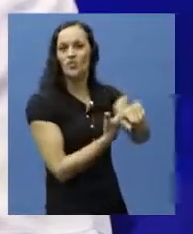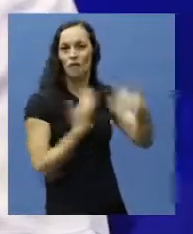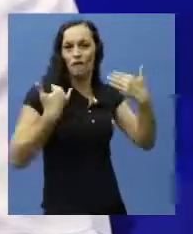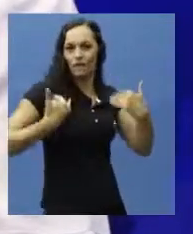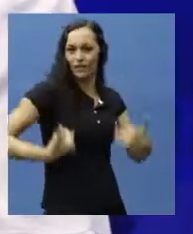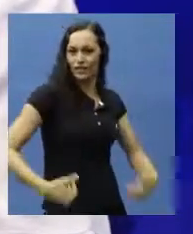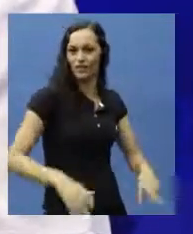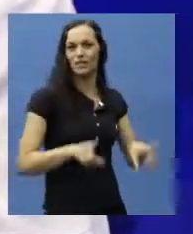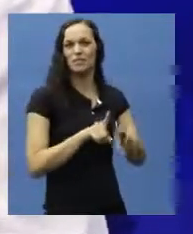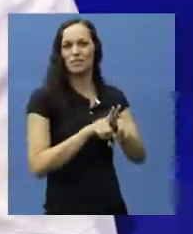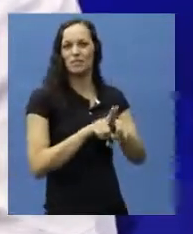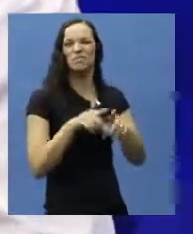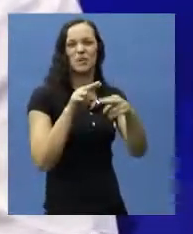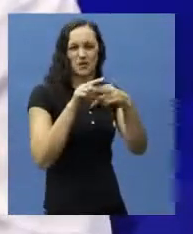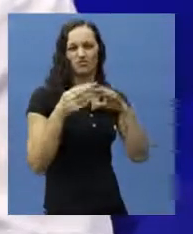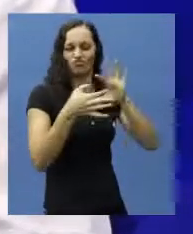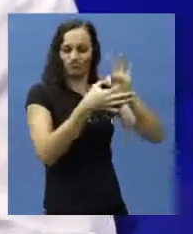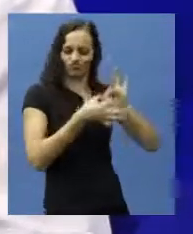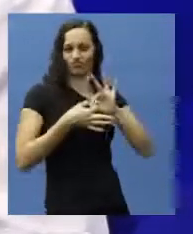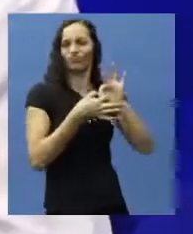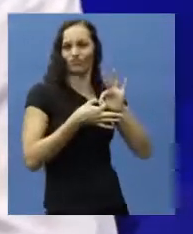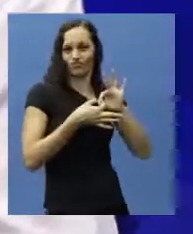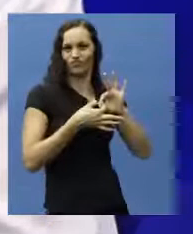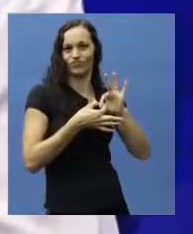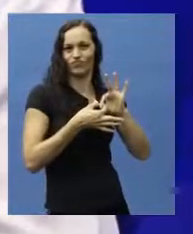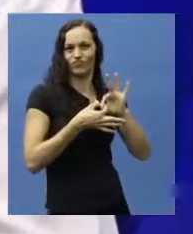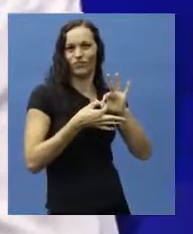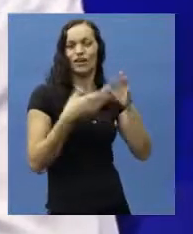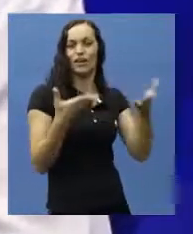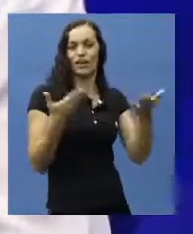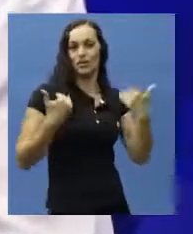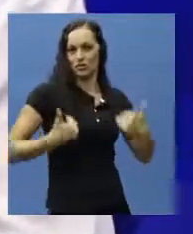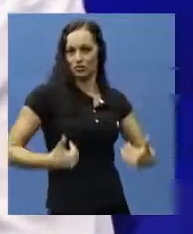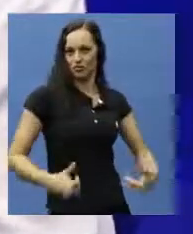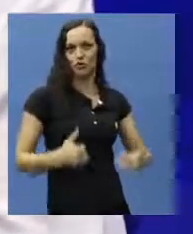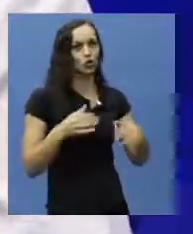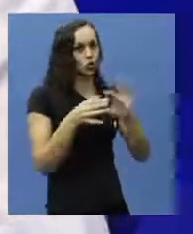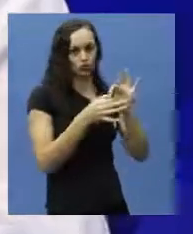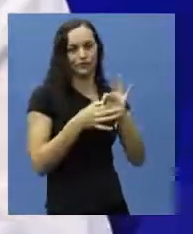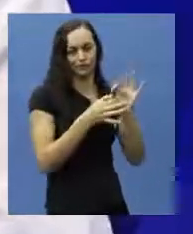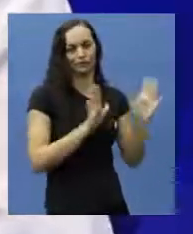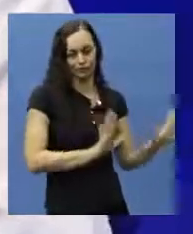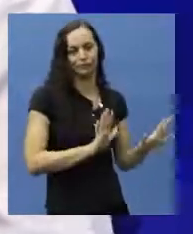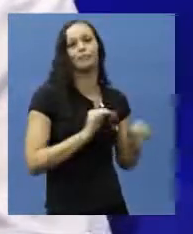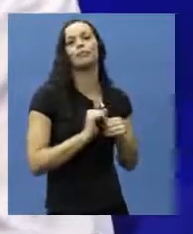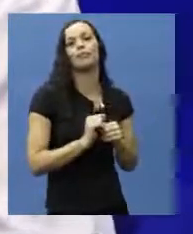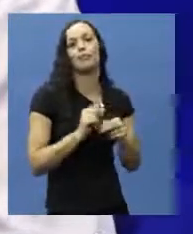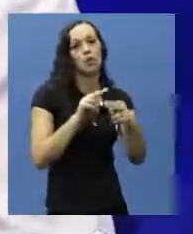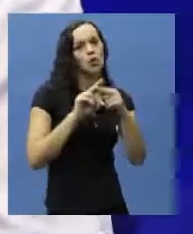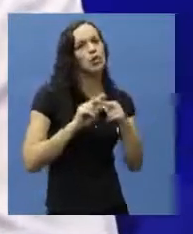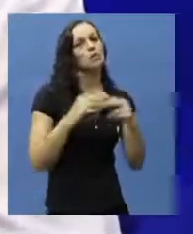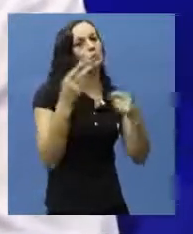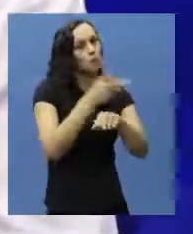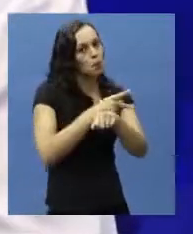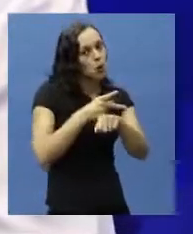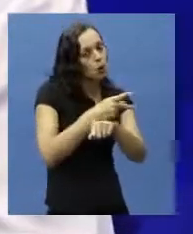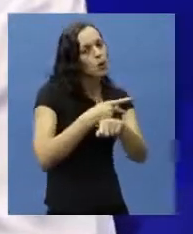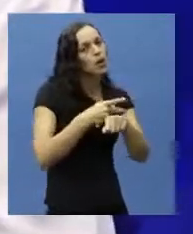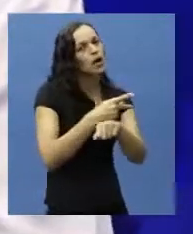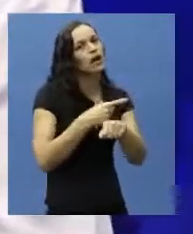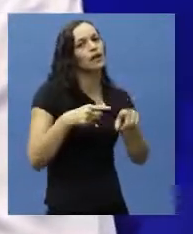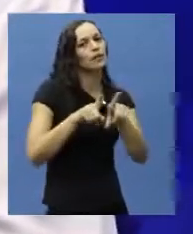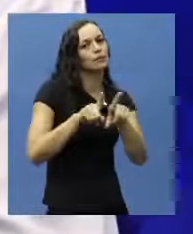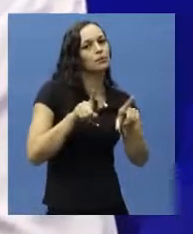e emocional, principalmente. Porque o emocional está muito ligado ao físico também. E o físico com emocional também, vice-versa. Então, sim,